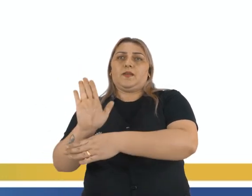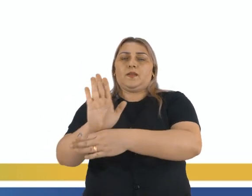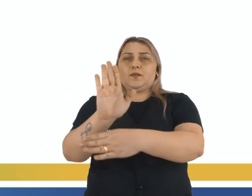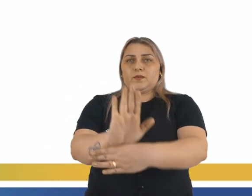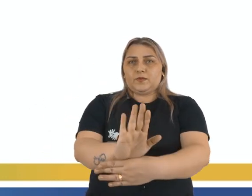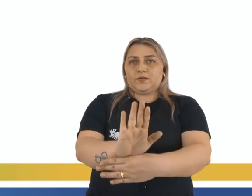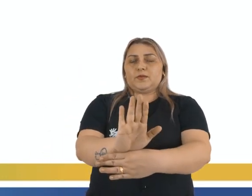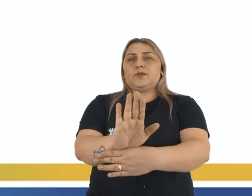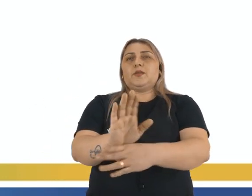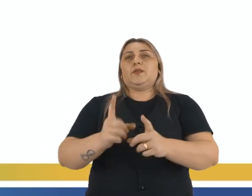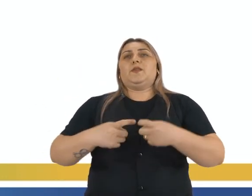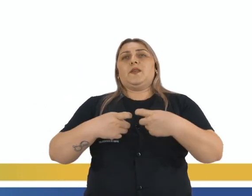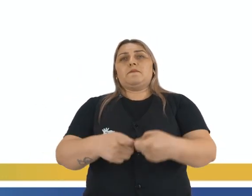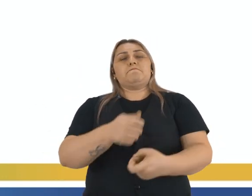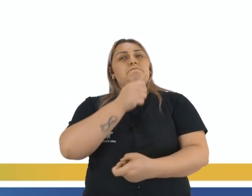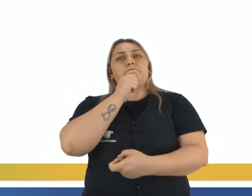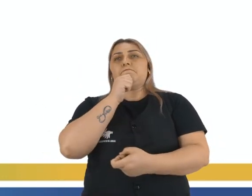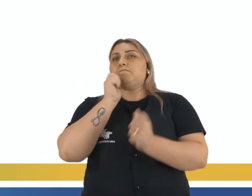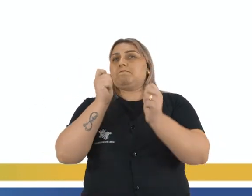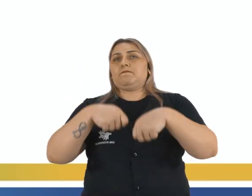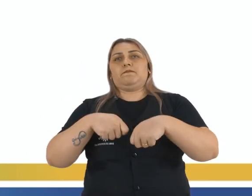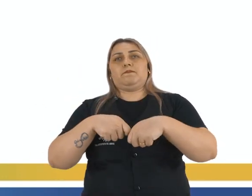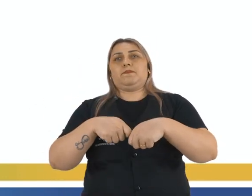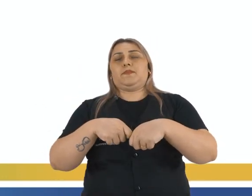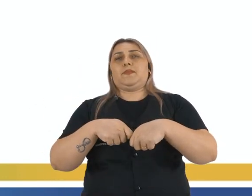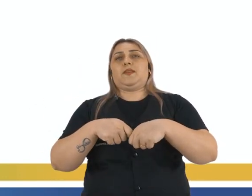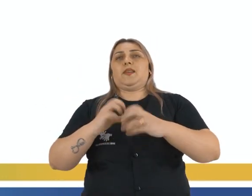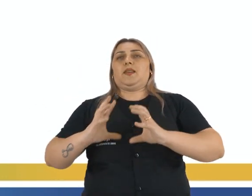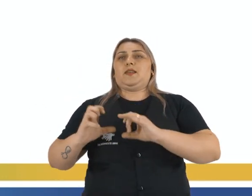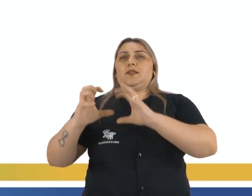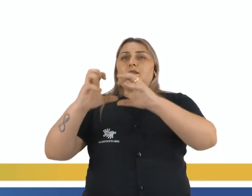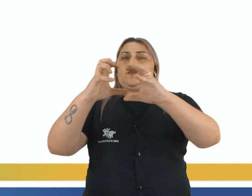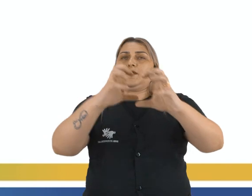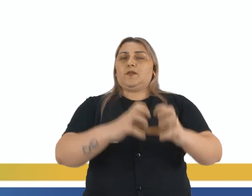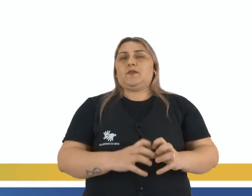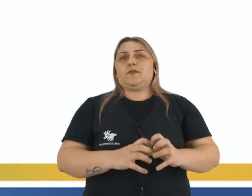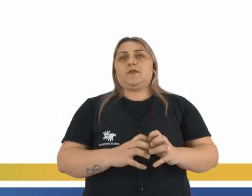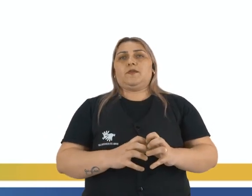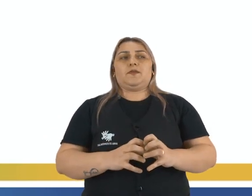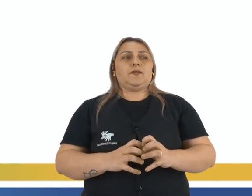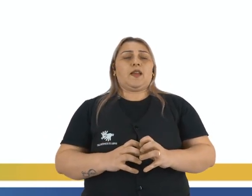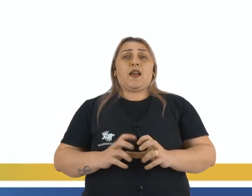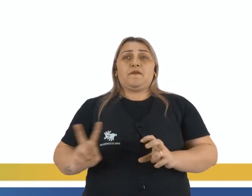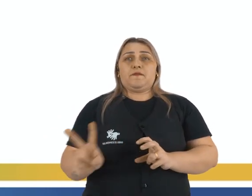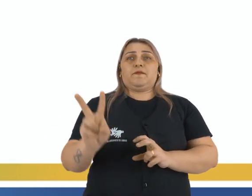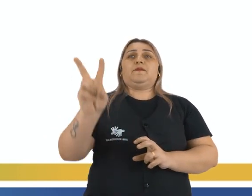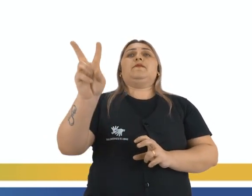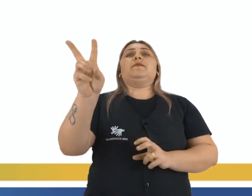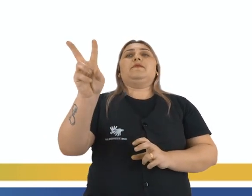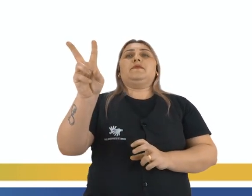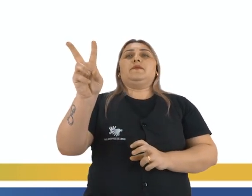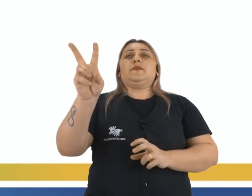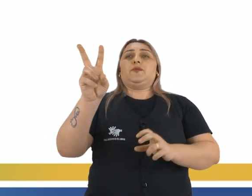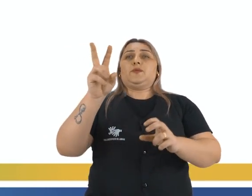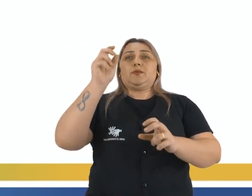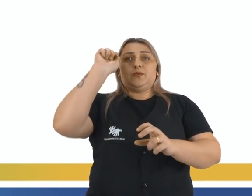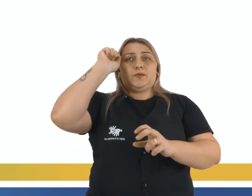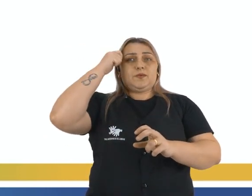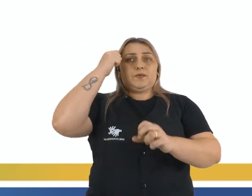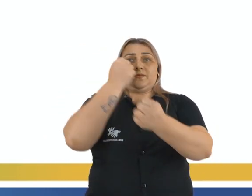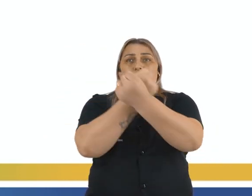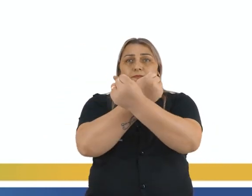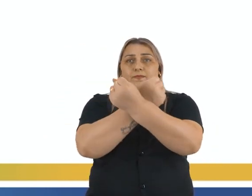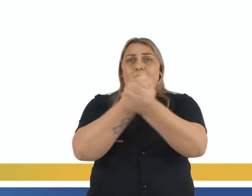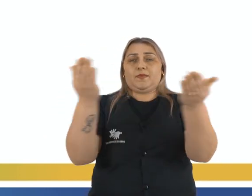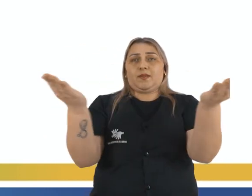conflito, ainda não foi o suficiente. Esse conflito, ele leva, então, à vitória, né, dos escravos, que